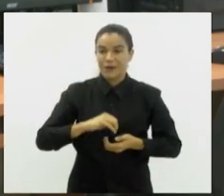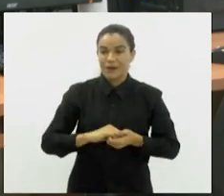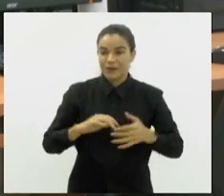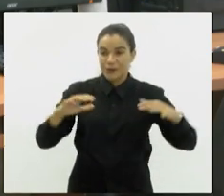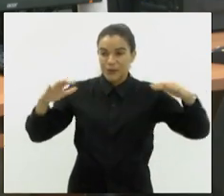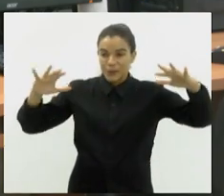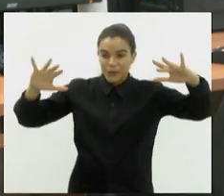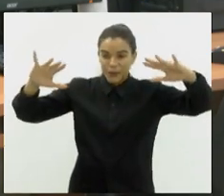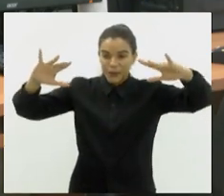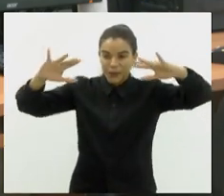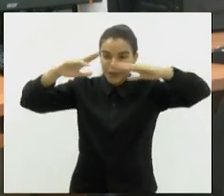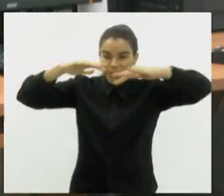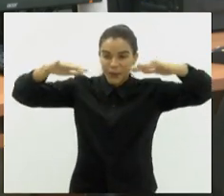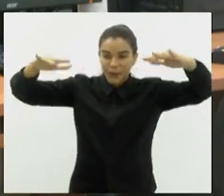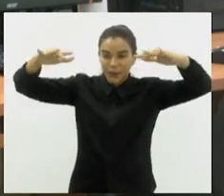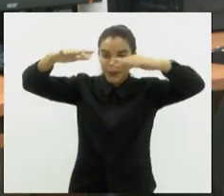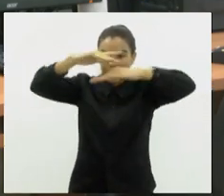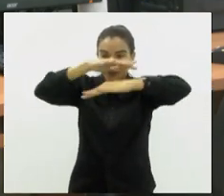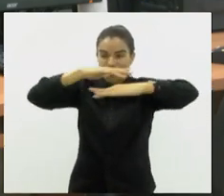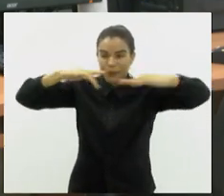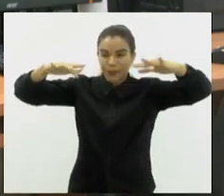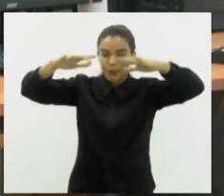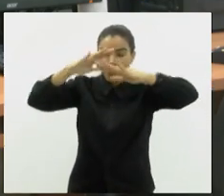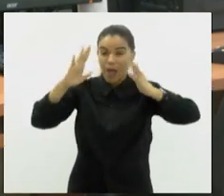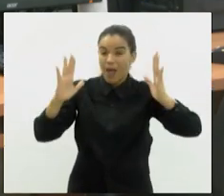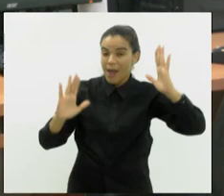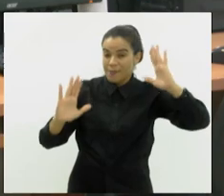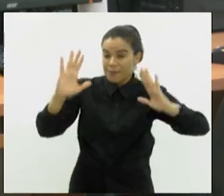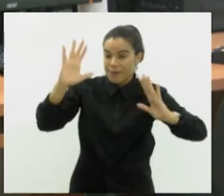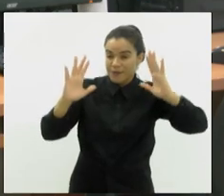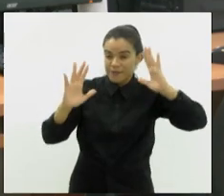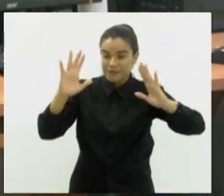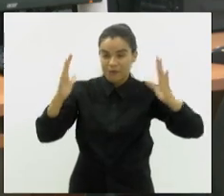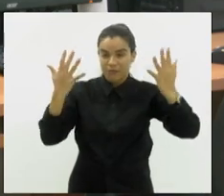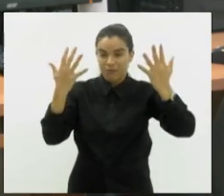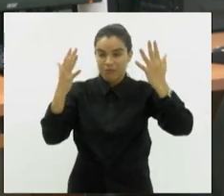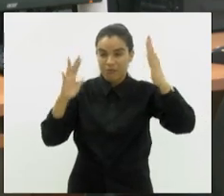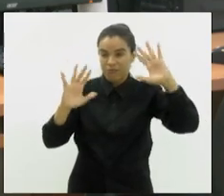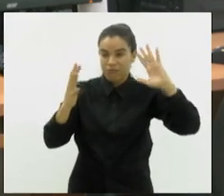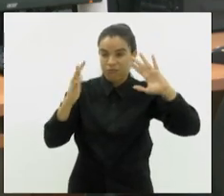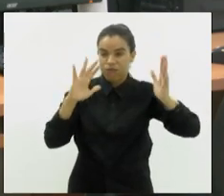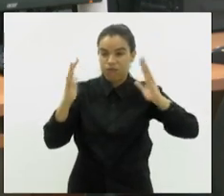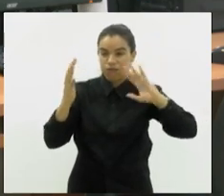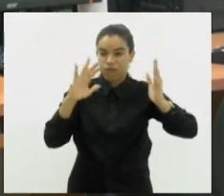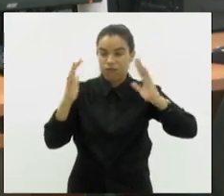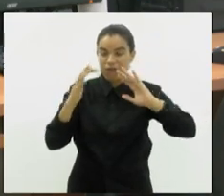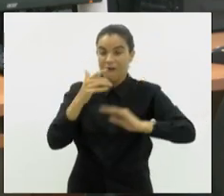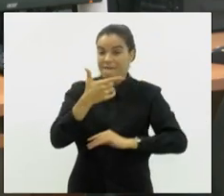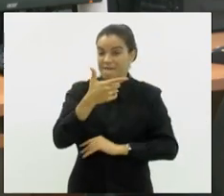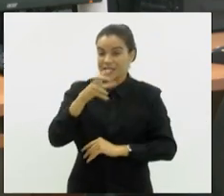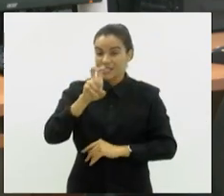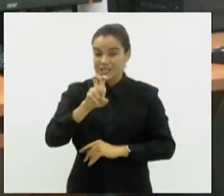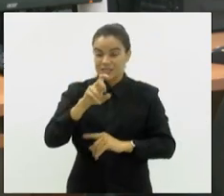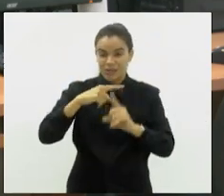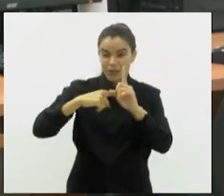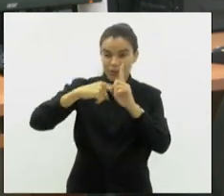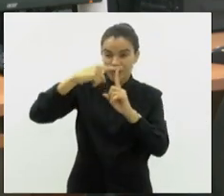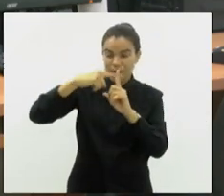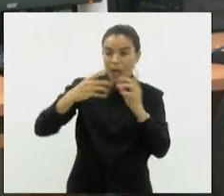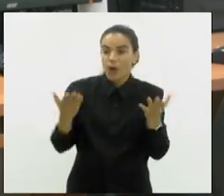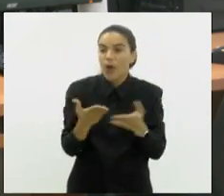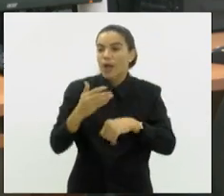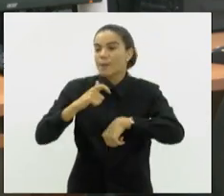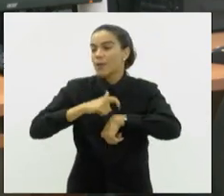bem escuras nuvens. A previsão de hoje, de máxima no Rio de Janeiro, é de 25 graus. Nesse momento,